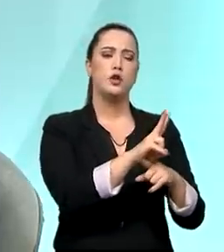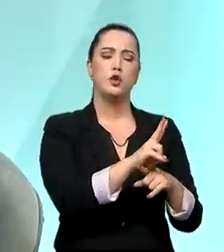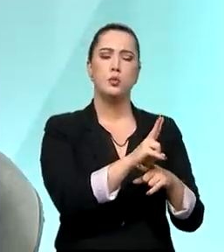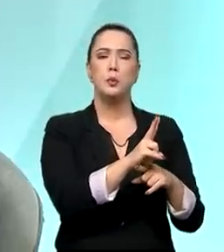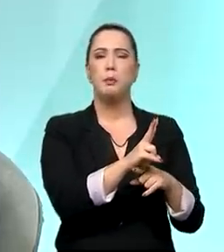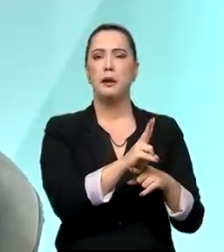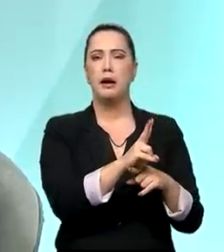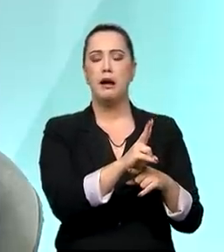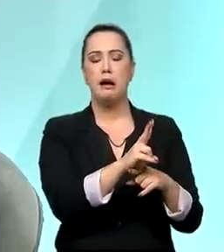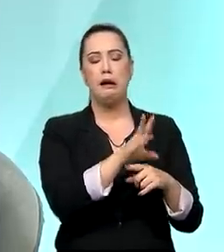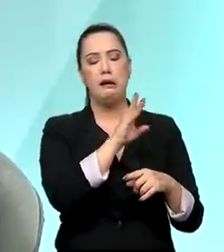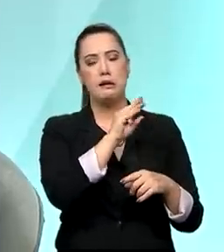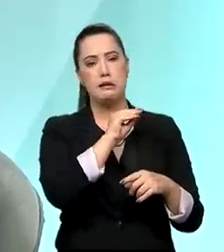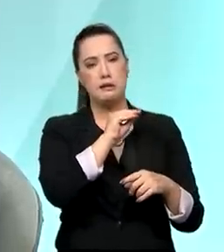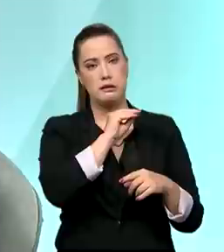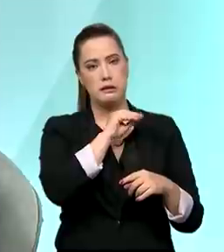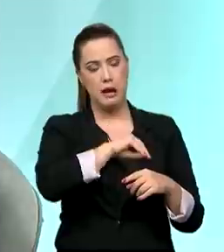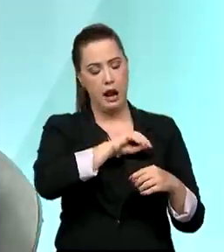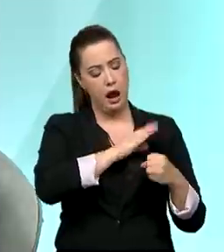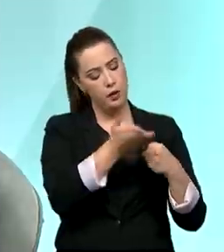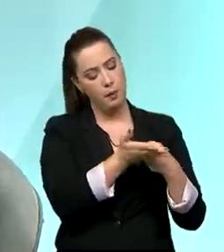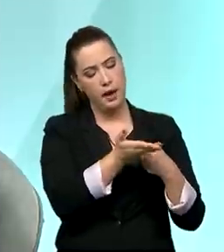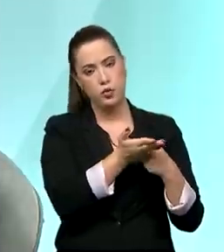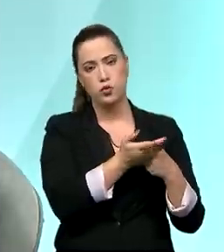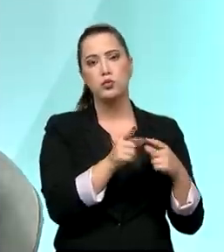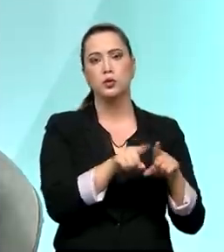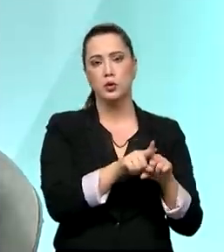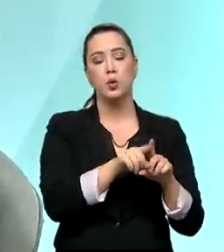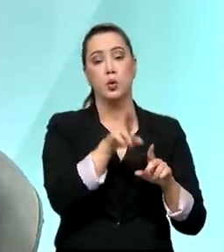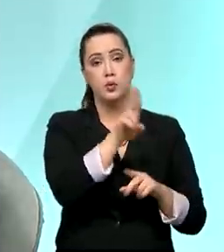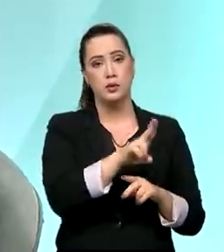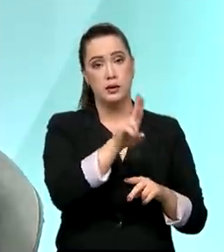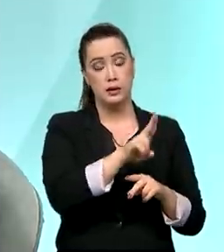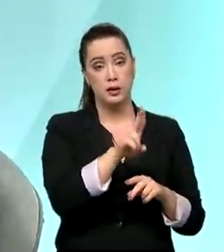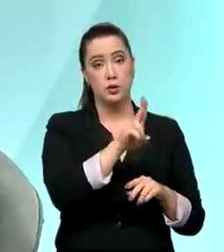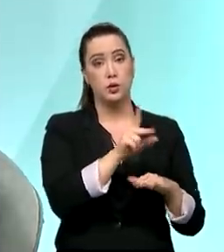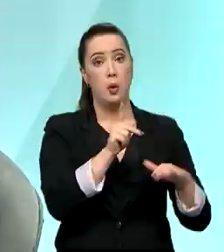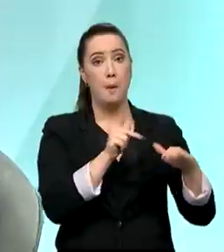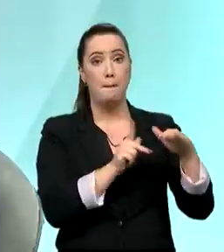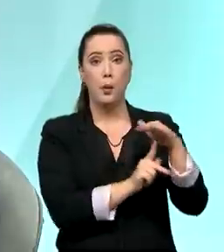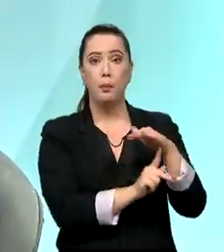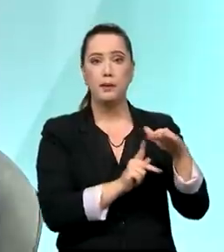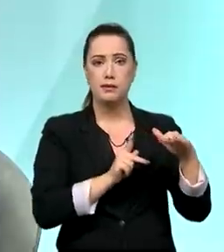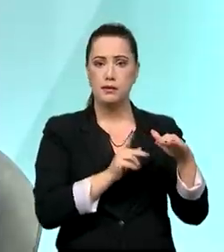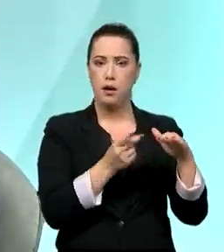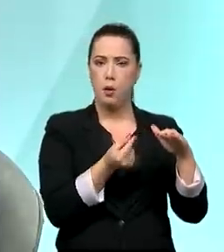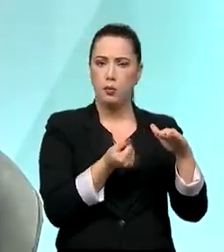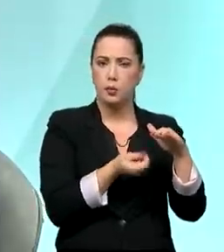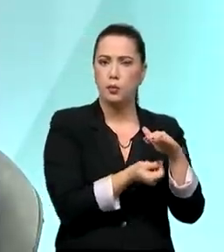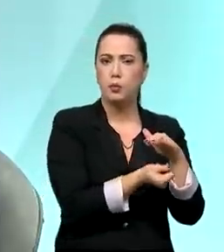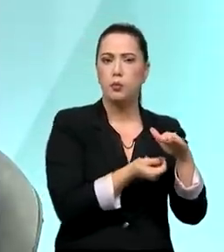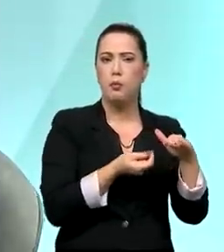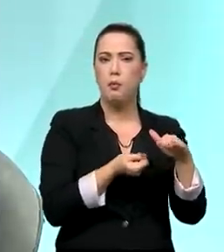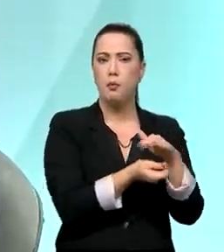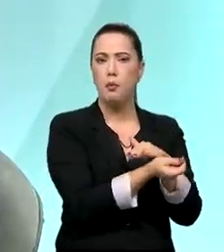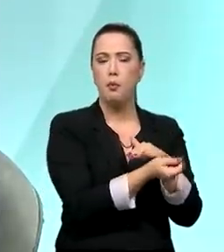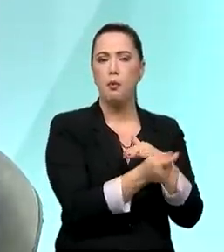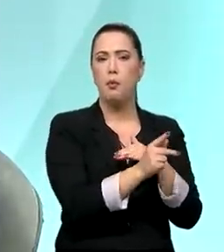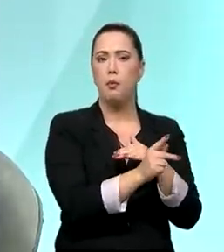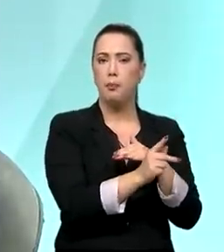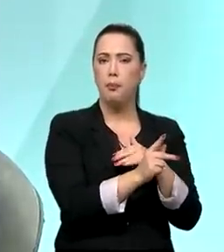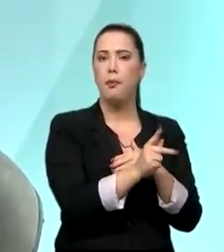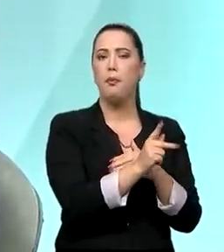com poupança, recurso próprio da Caixa Econômica Federal. Exatamente por uma questão de falta de